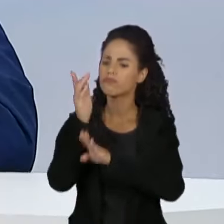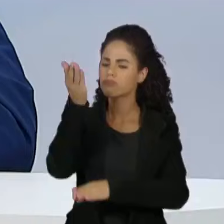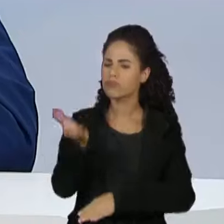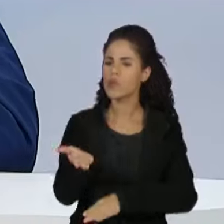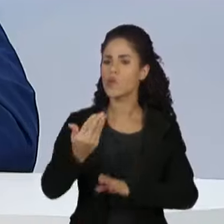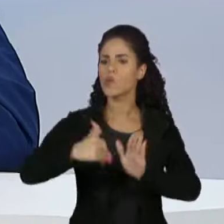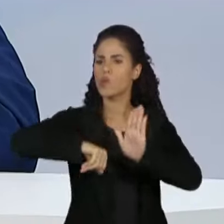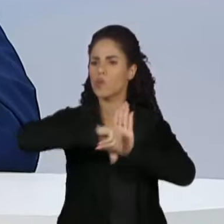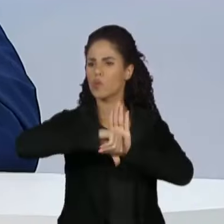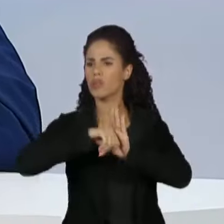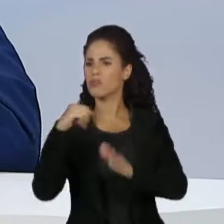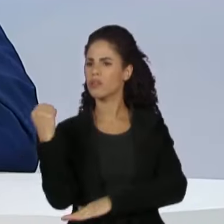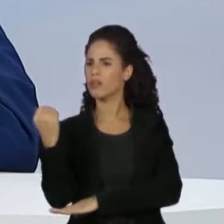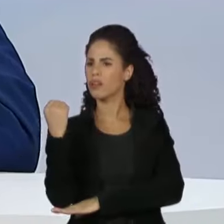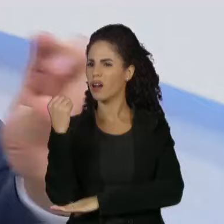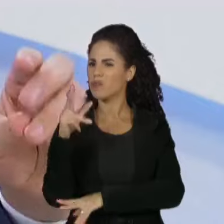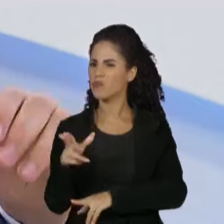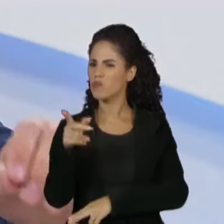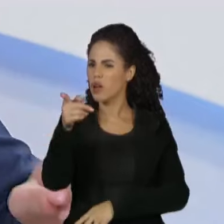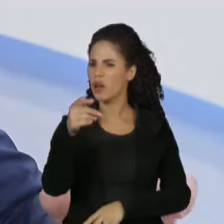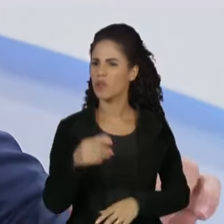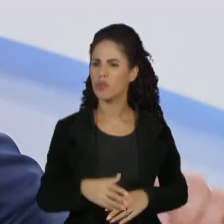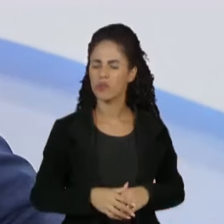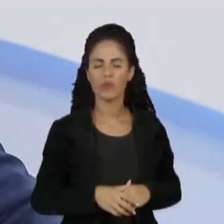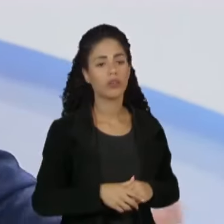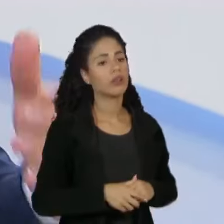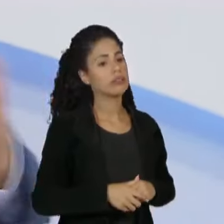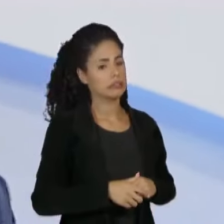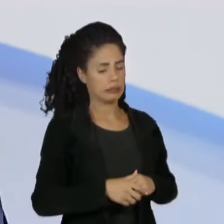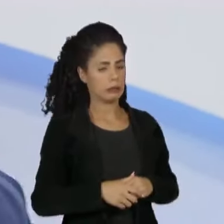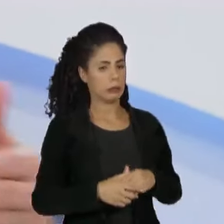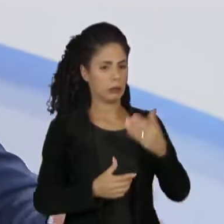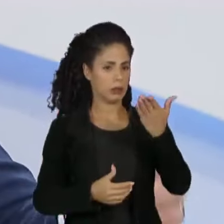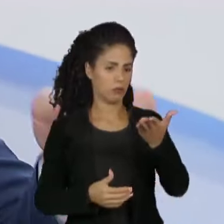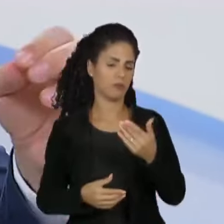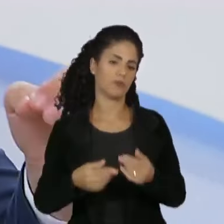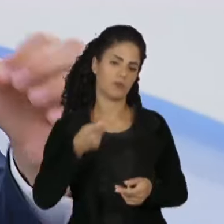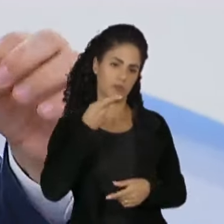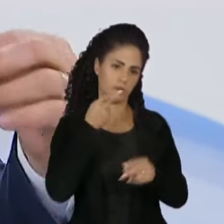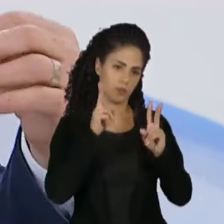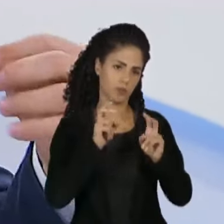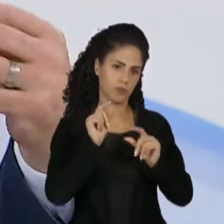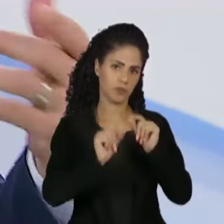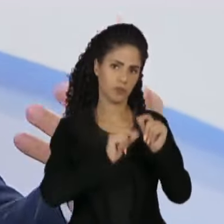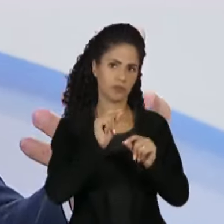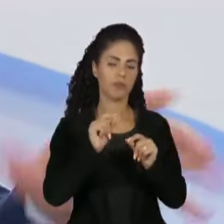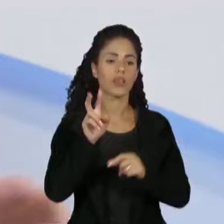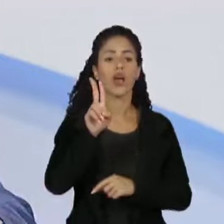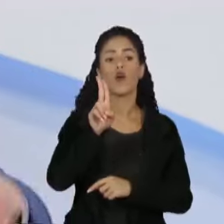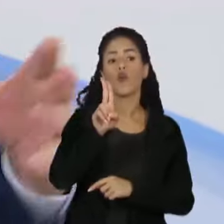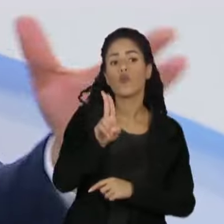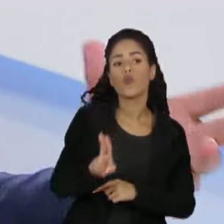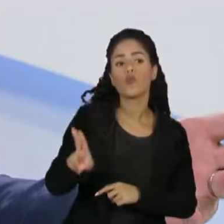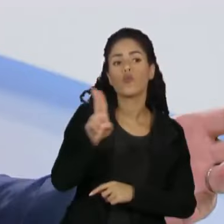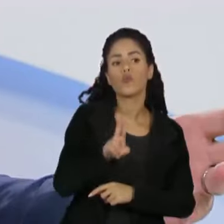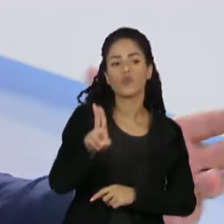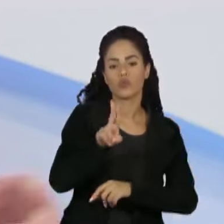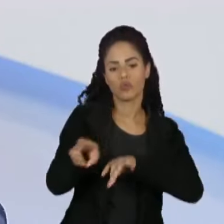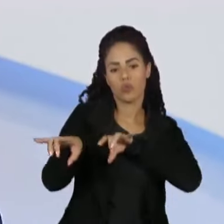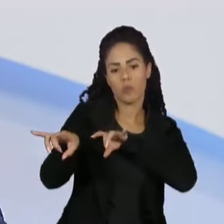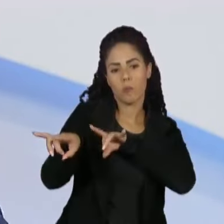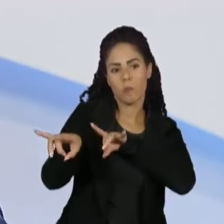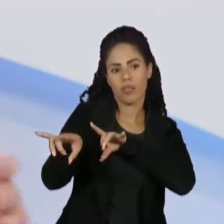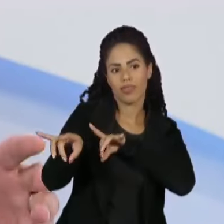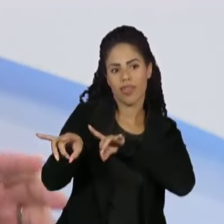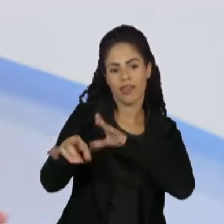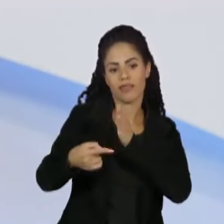crime ambiental tão grave como esse? Nesse caso específico, Diego, é porque eu já disse anteriormente que ele usou uma técnica, que não é tão nova assim,